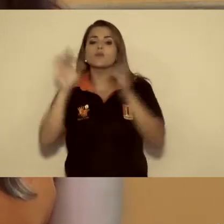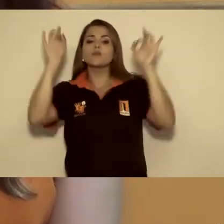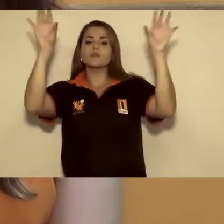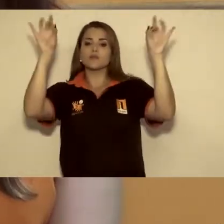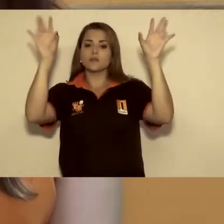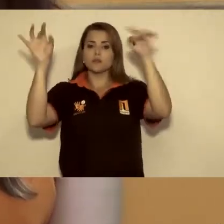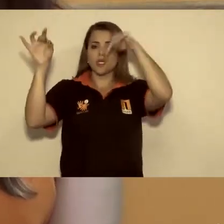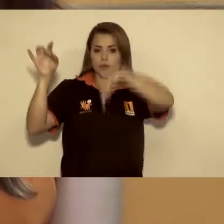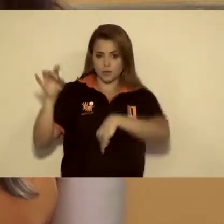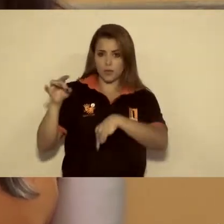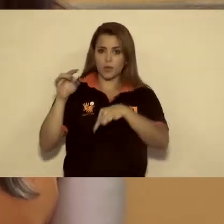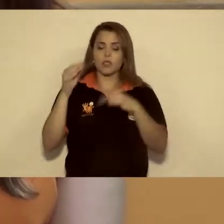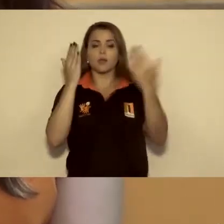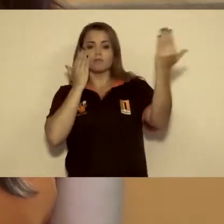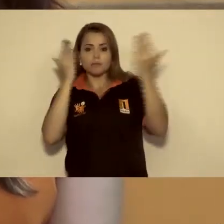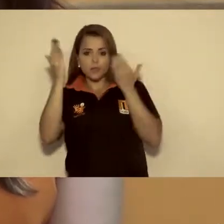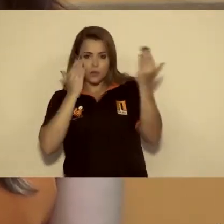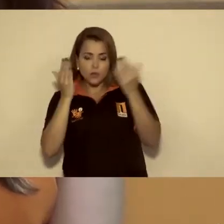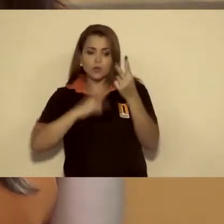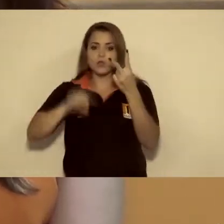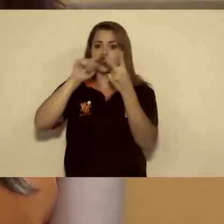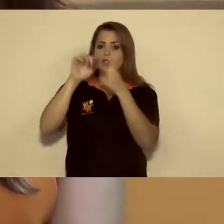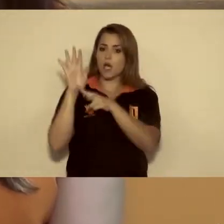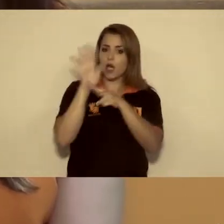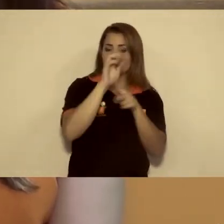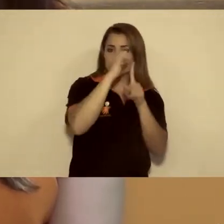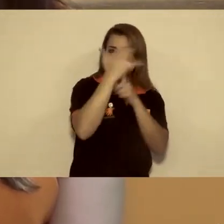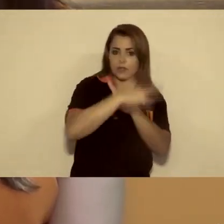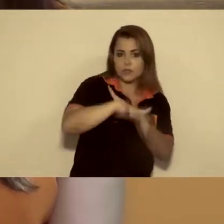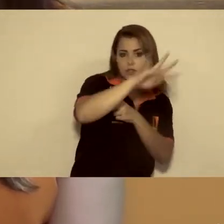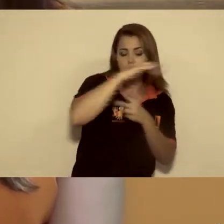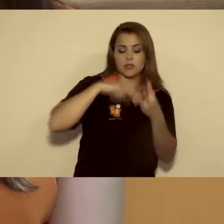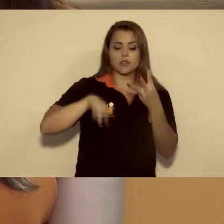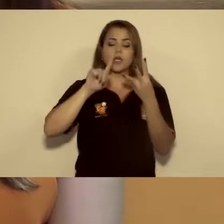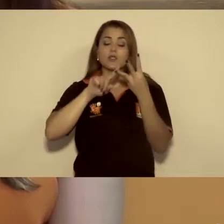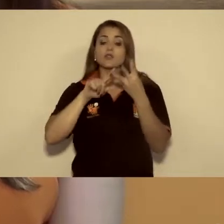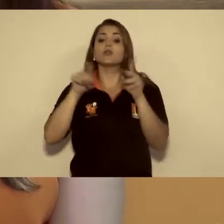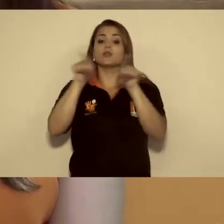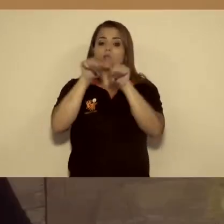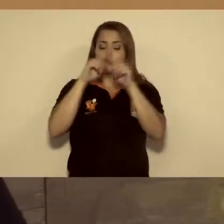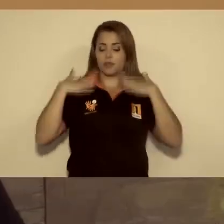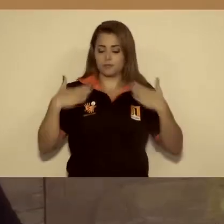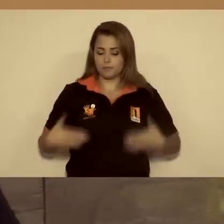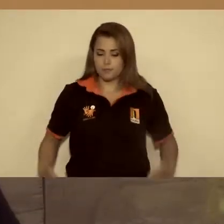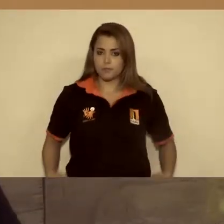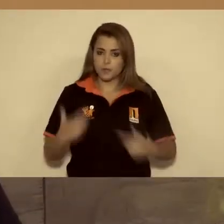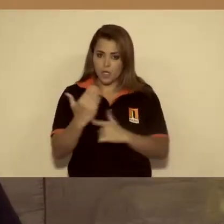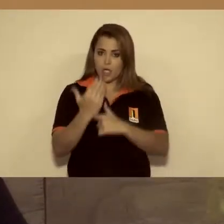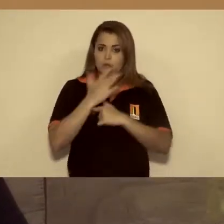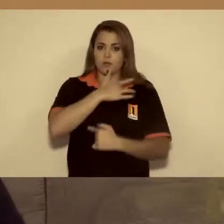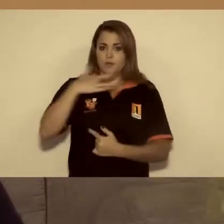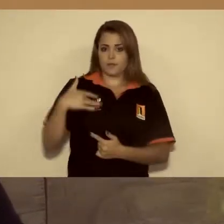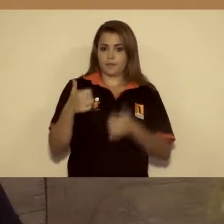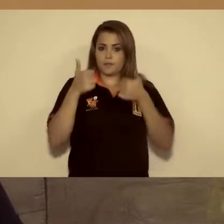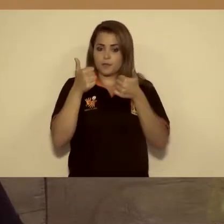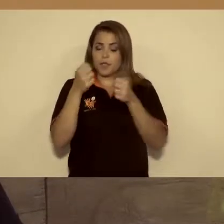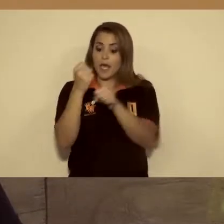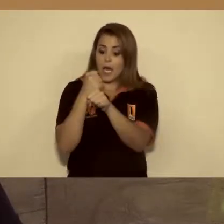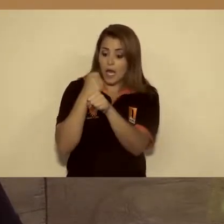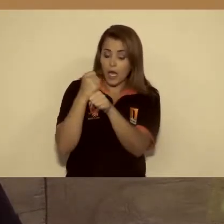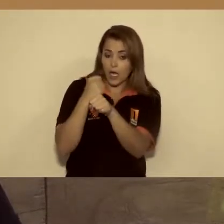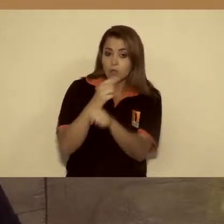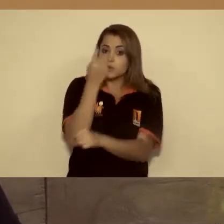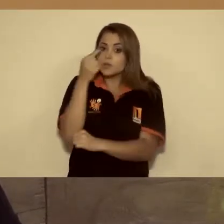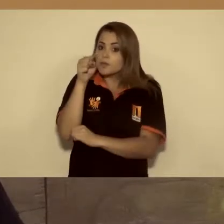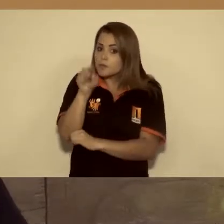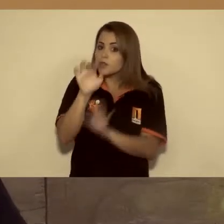especializado nas áreas da psicologia, serviço social, terapia ocupacional, entre outros. Nestes anos, realizamos mais de